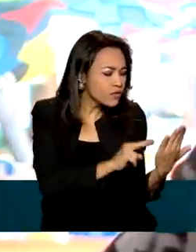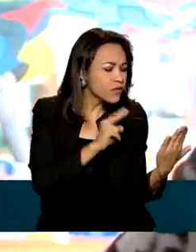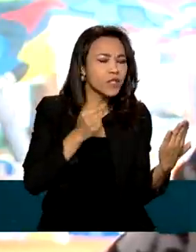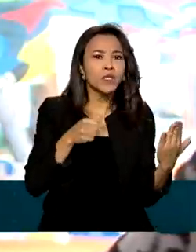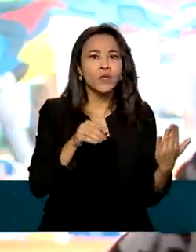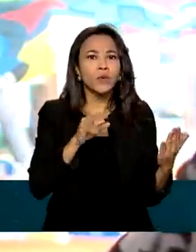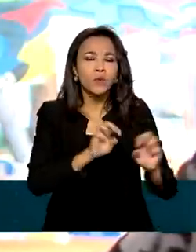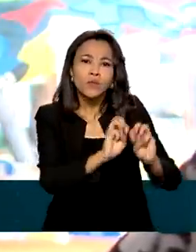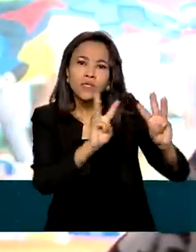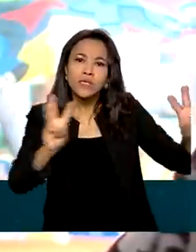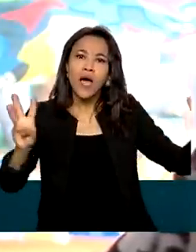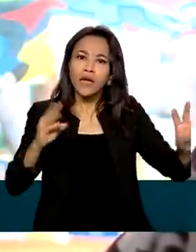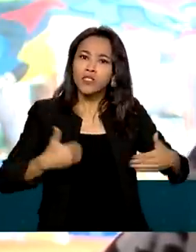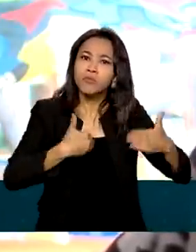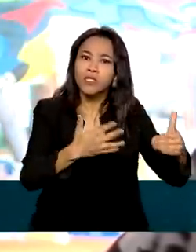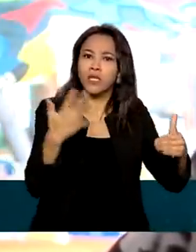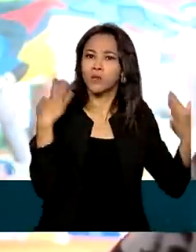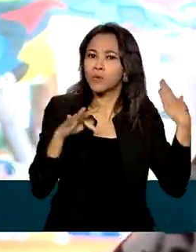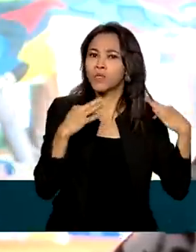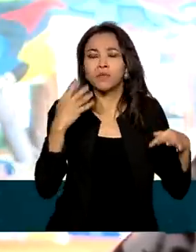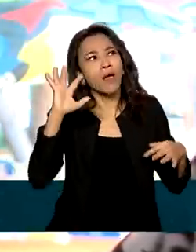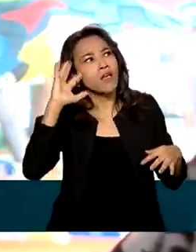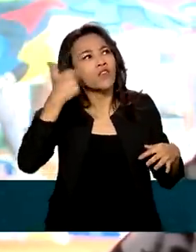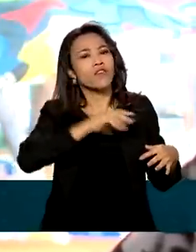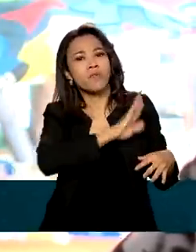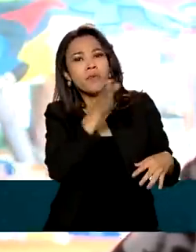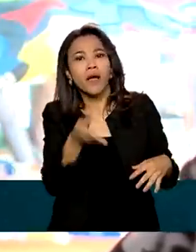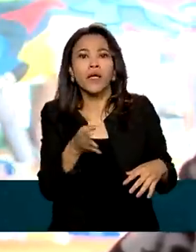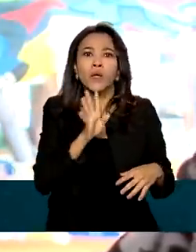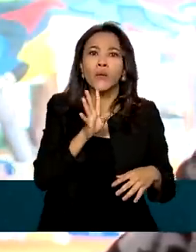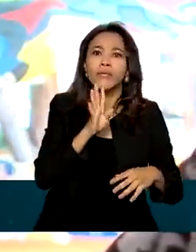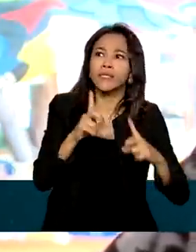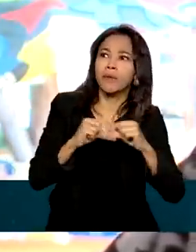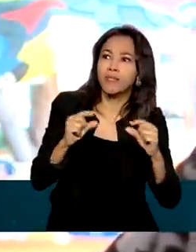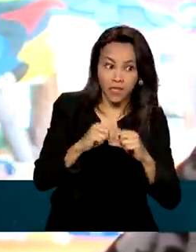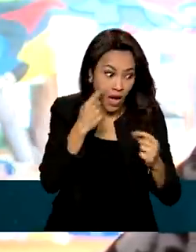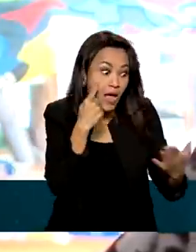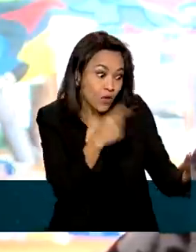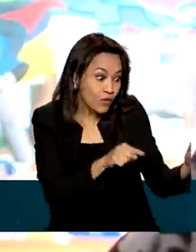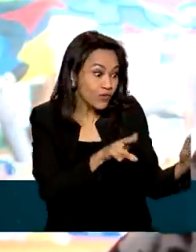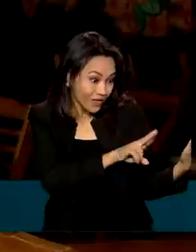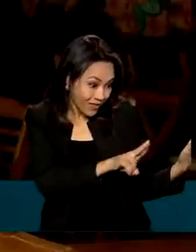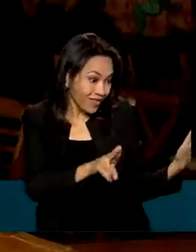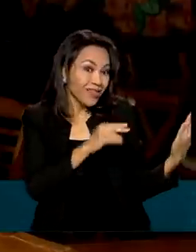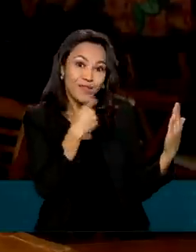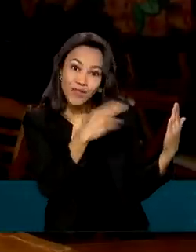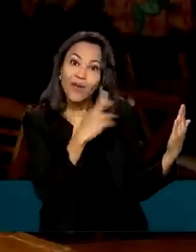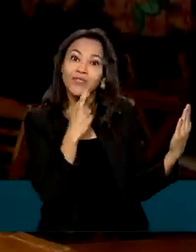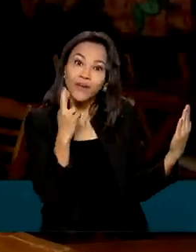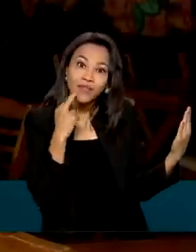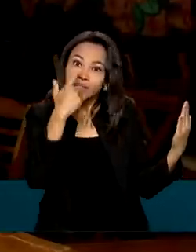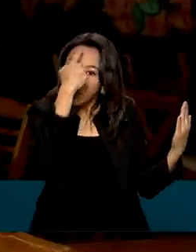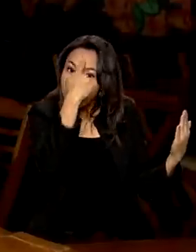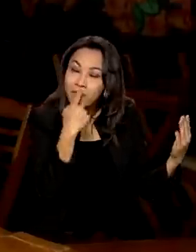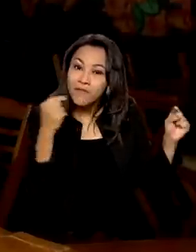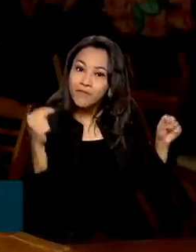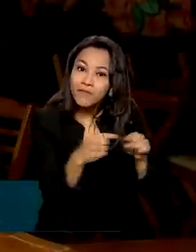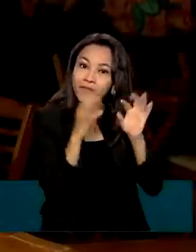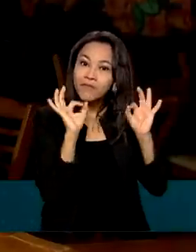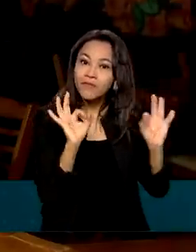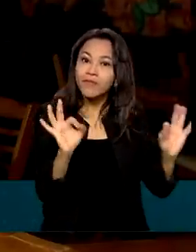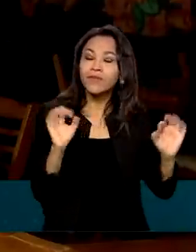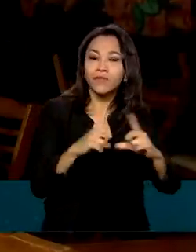Turismo, decidimos ir a Brasília para conhecer Brasília e vimos o restaurante, que tem a cara de Brasília. O número de cadastrados no